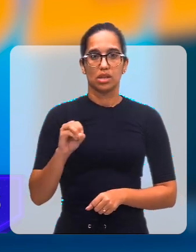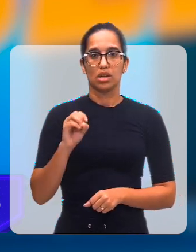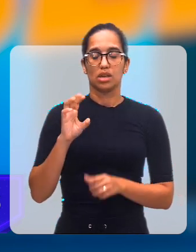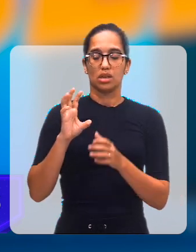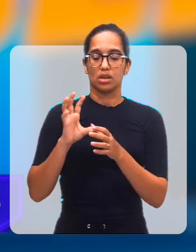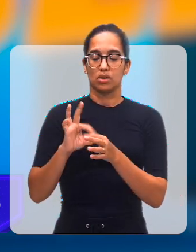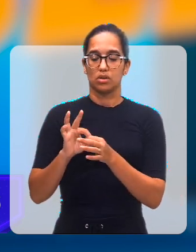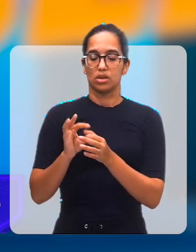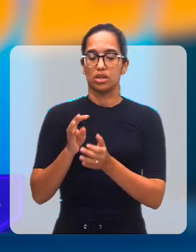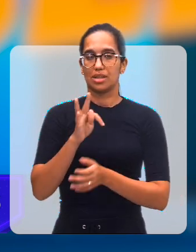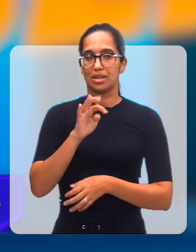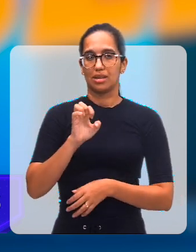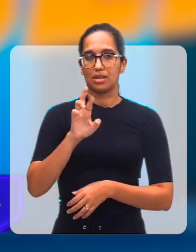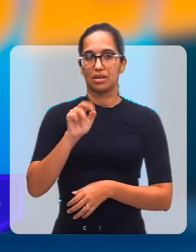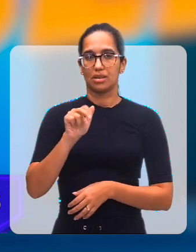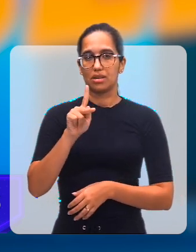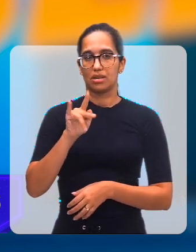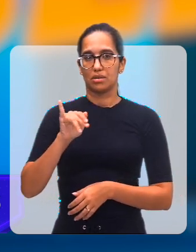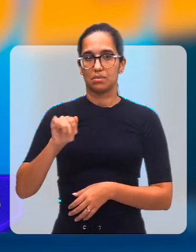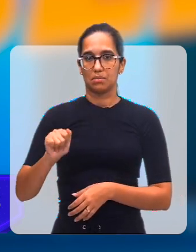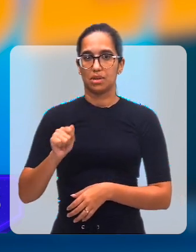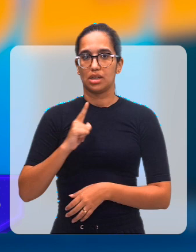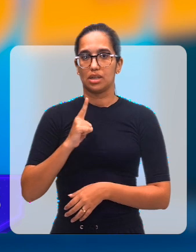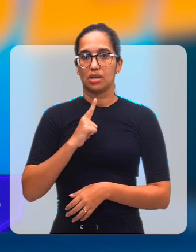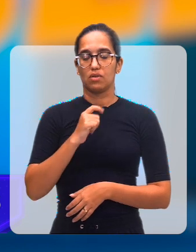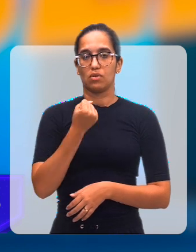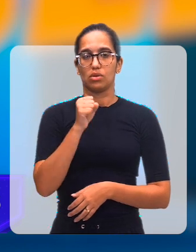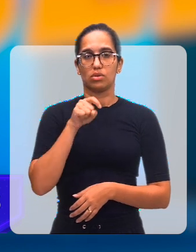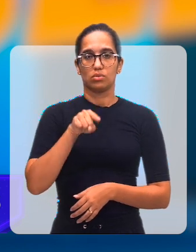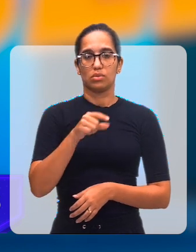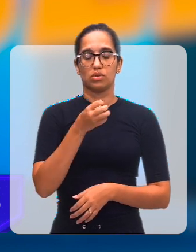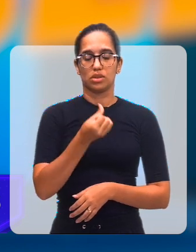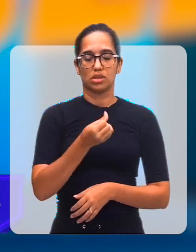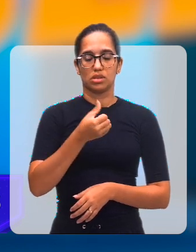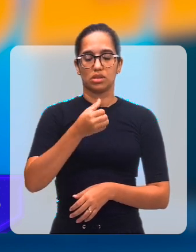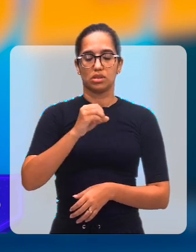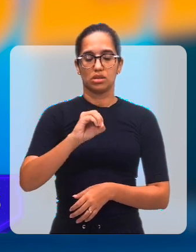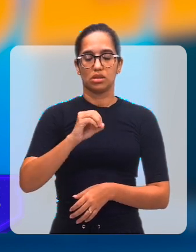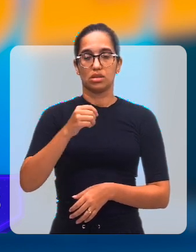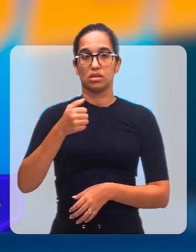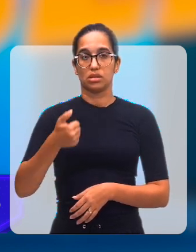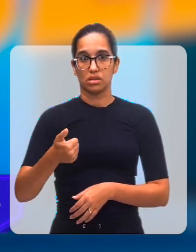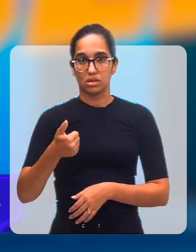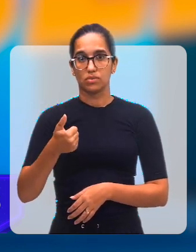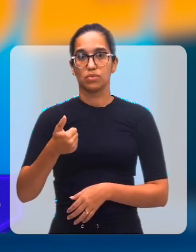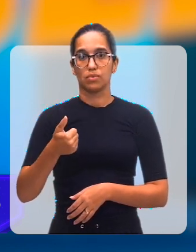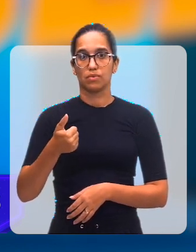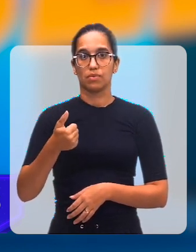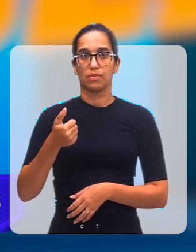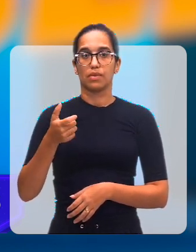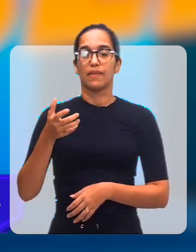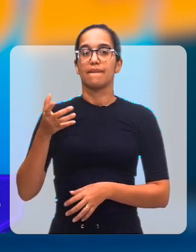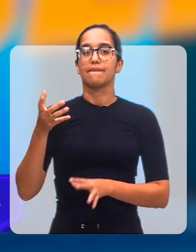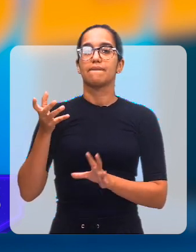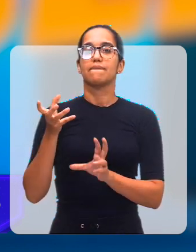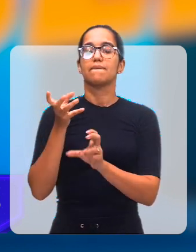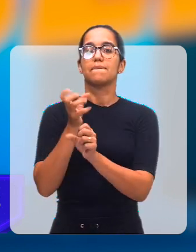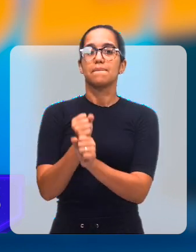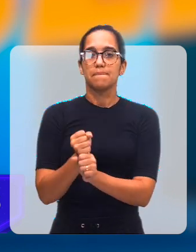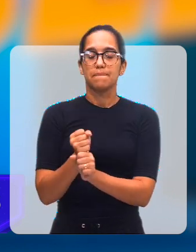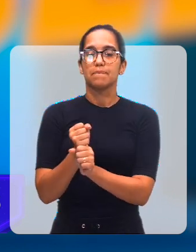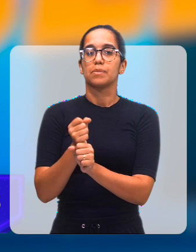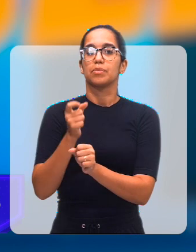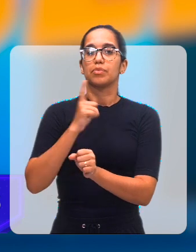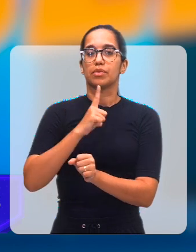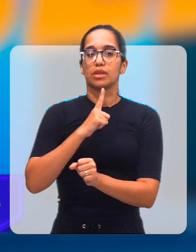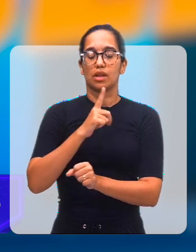E sessões terapêuticas, nós tivemos 8.601 sessões terapêuticas, porque são os atendimentos que